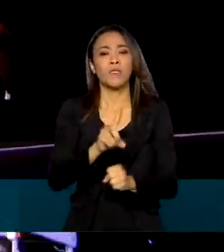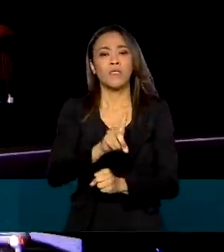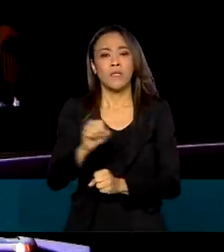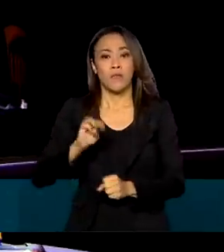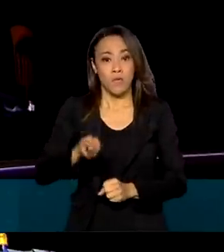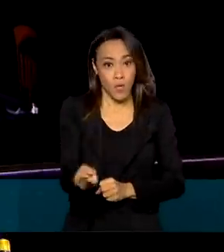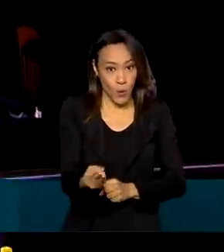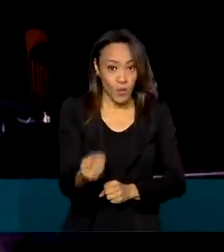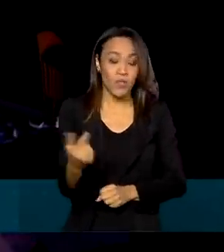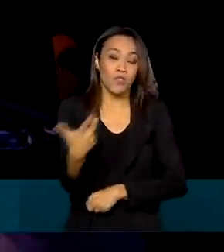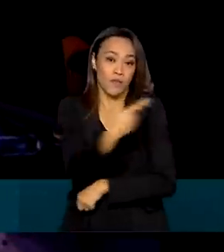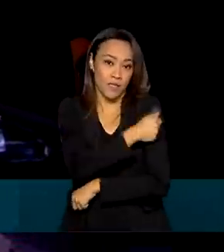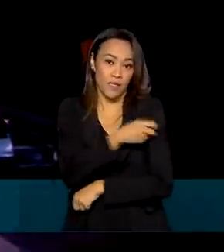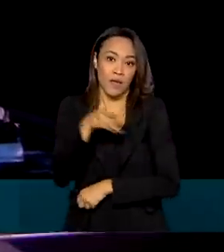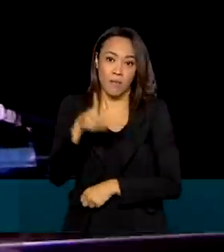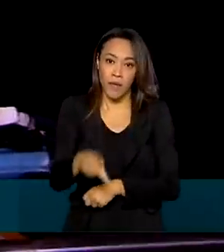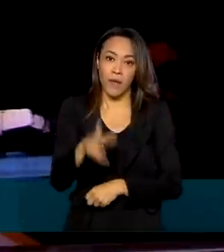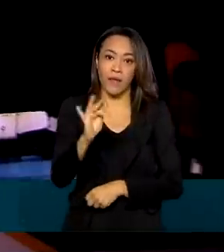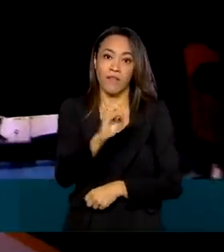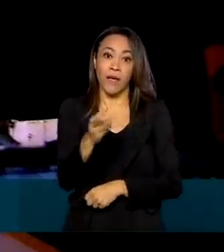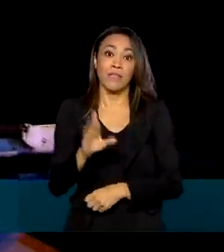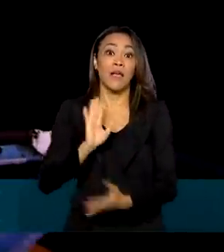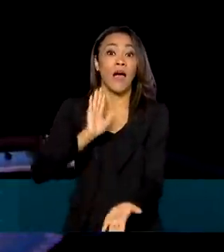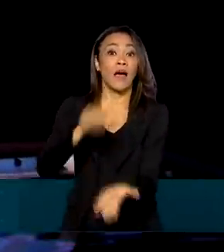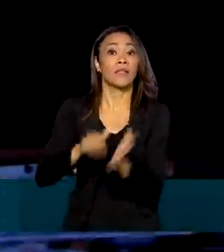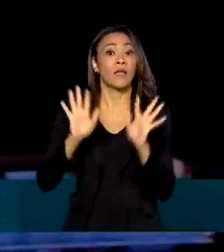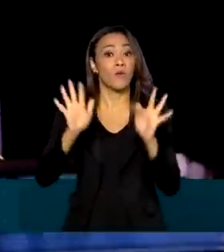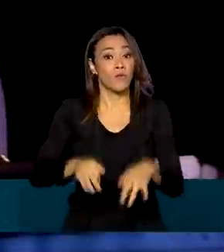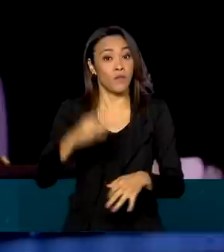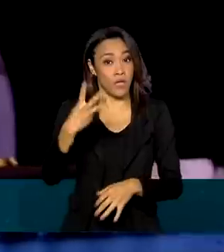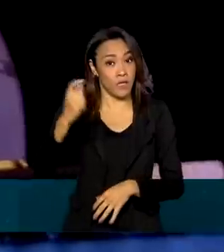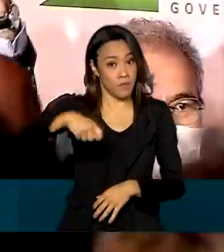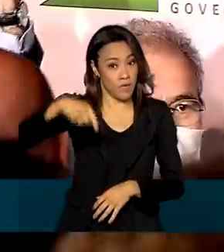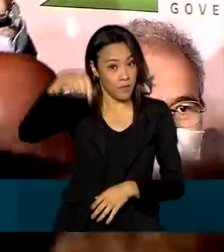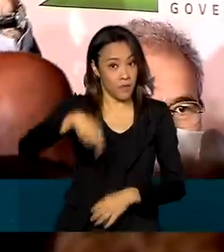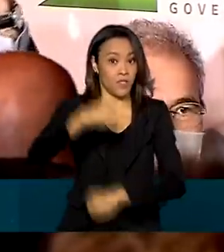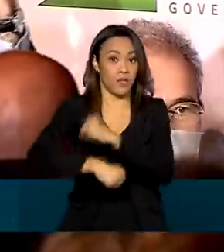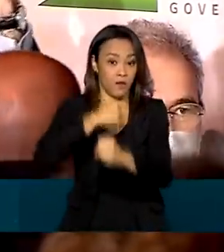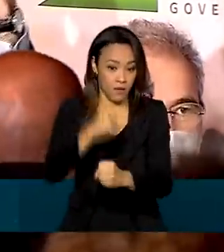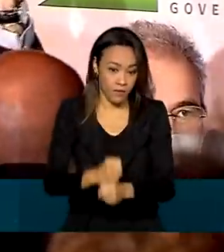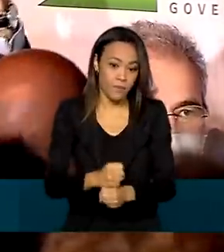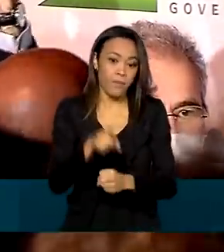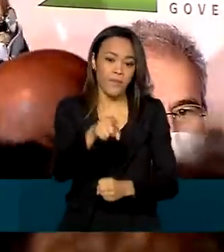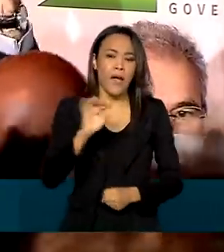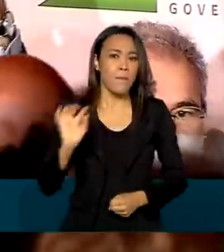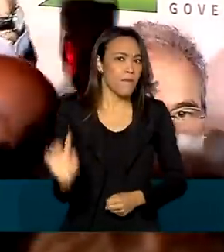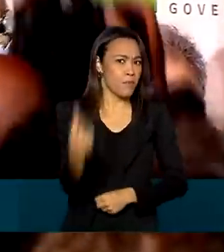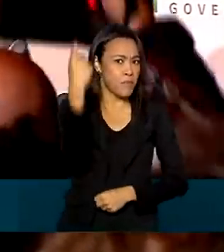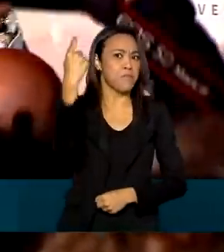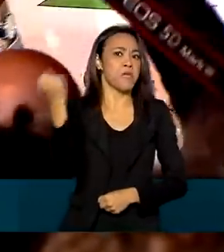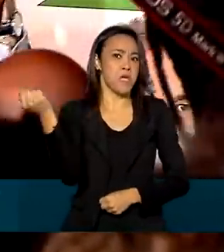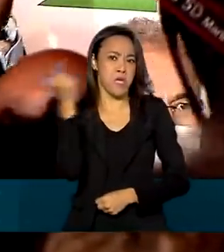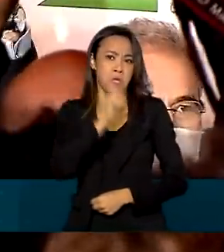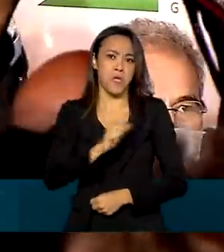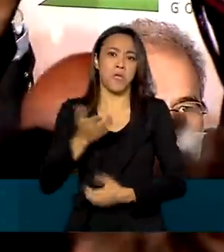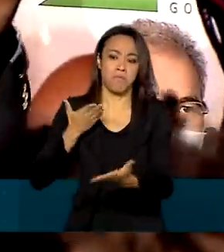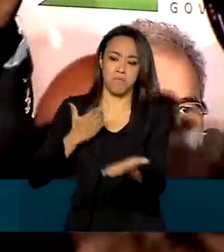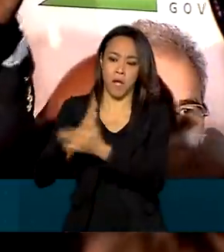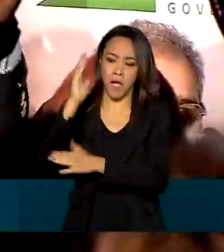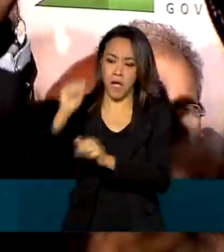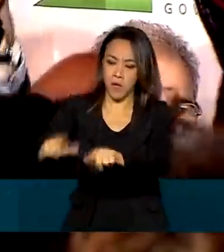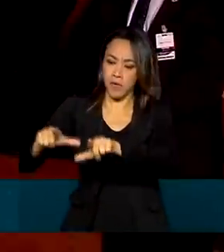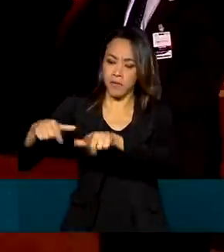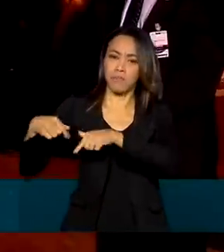vacina da Pfizer devem chegar ao Brasil até o final do terceiro trimestre deste ano. A vacina foi a primeira a ter o registro definitivo